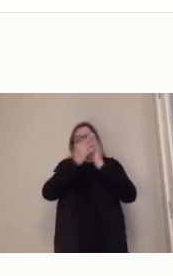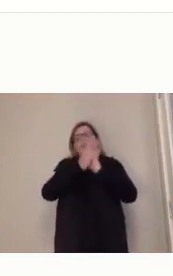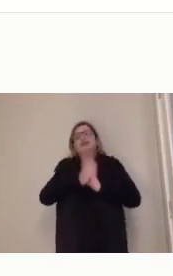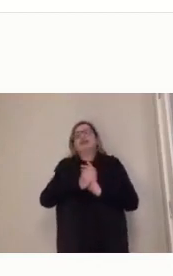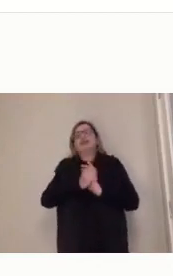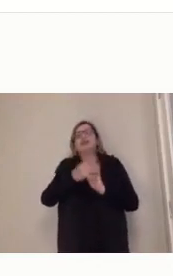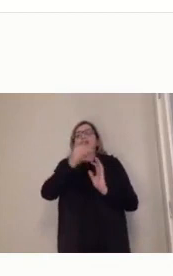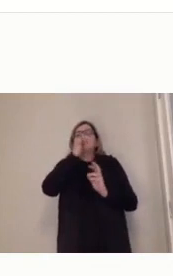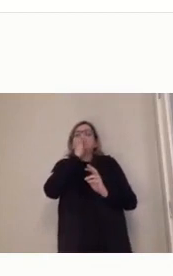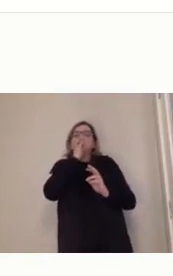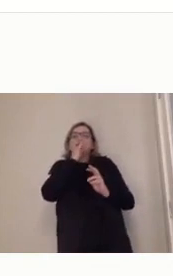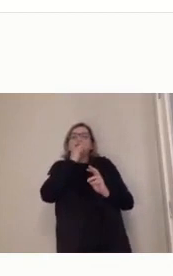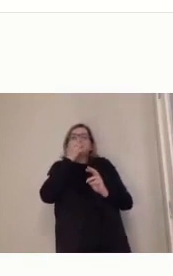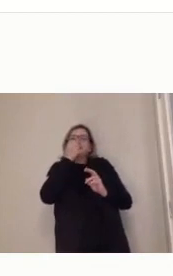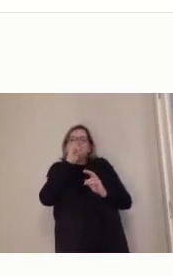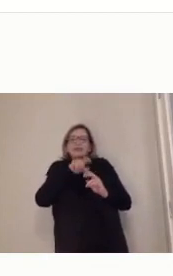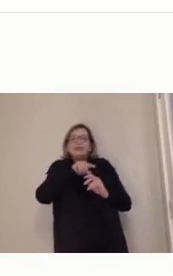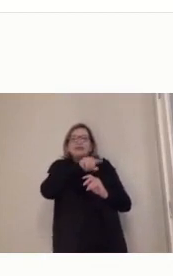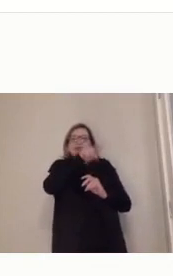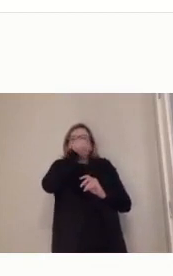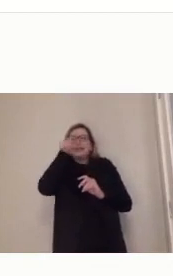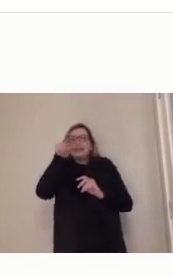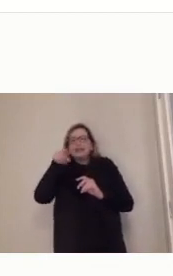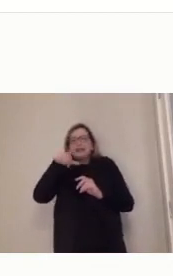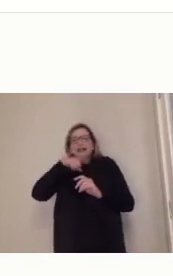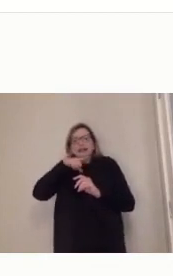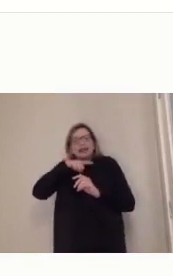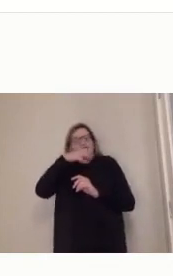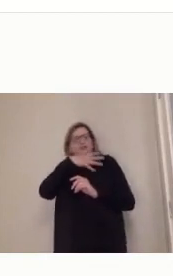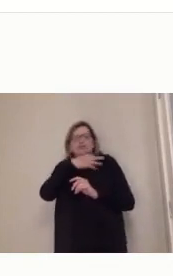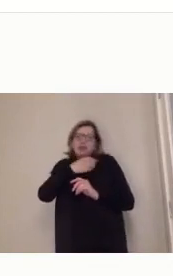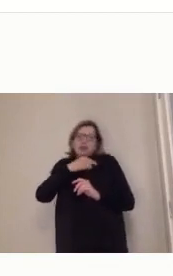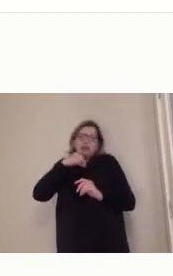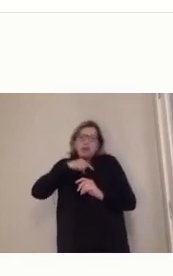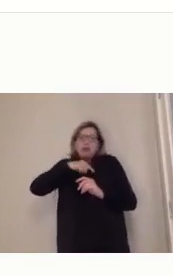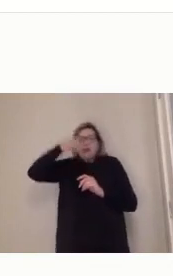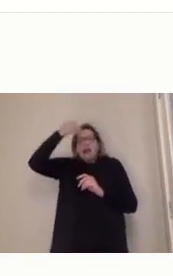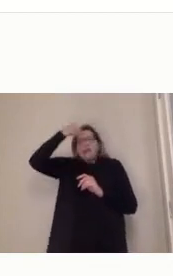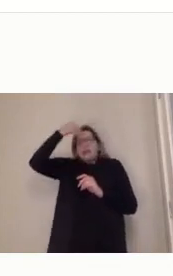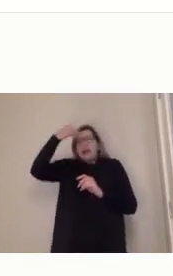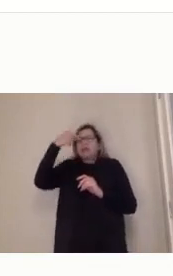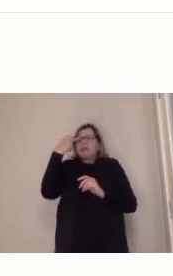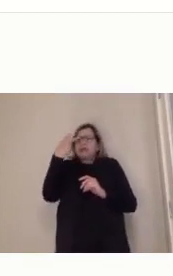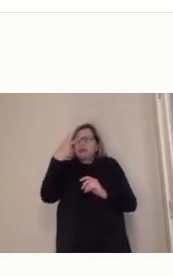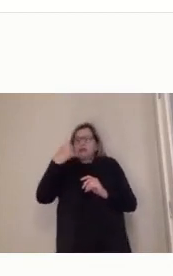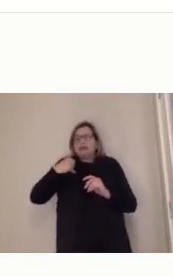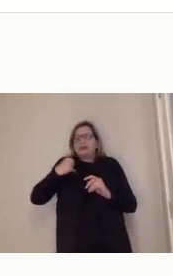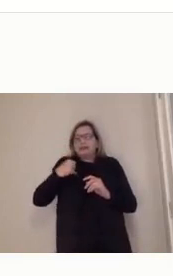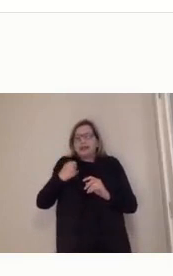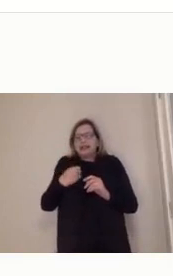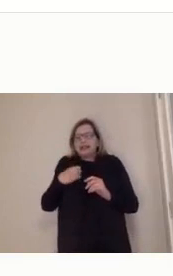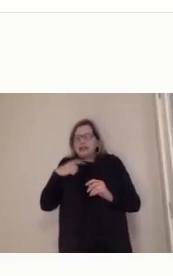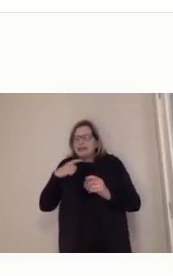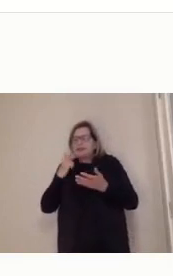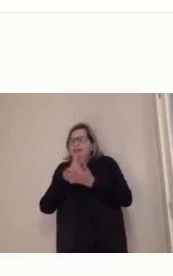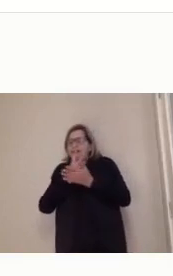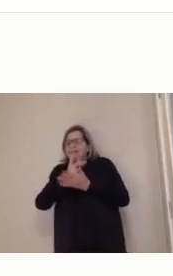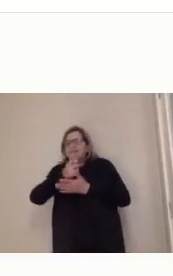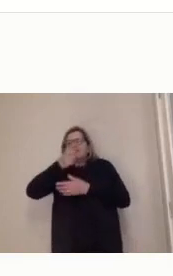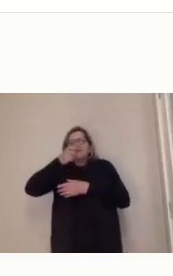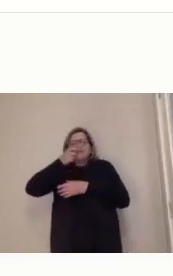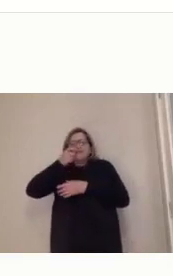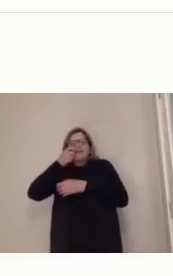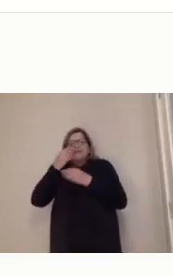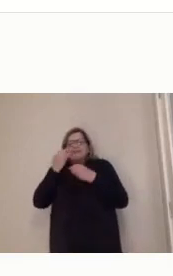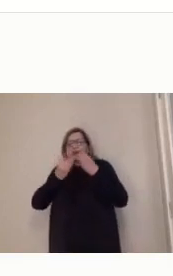eu tenho um afiliado de dois anos, eu observo muito como é que é o aprendizado dele, e vocês devem observar,